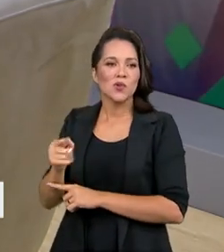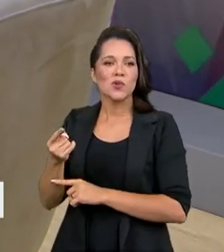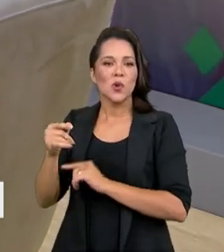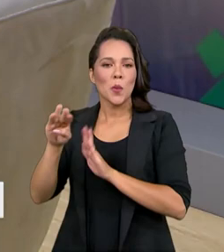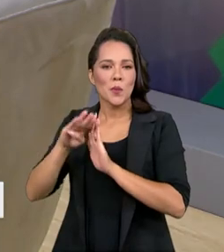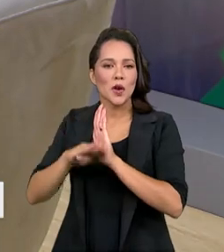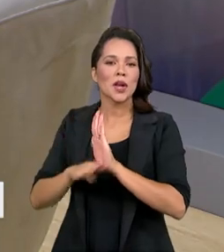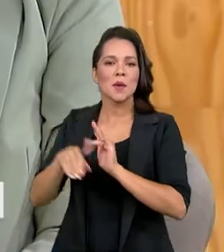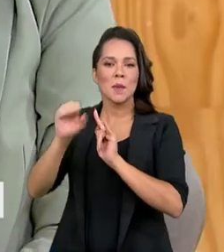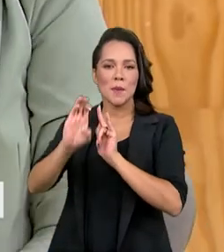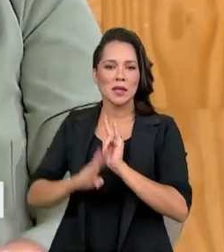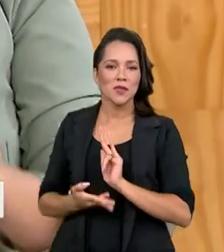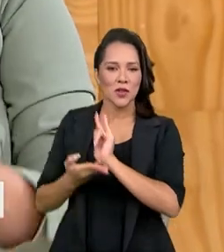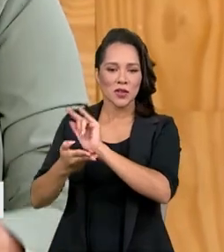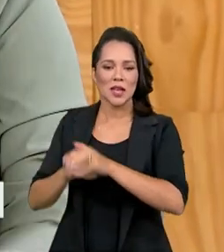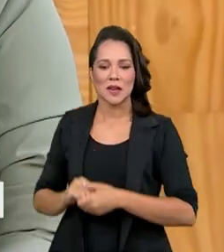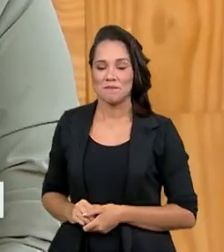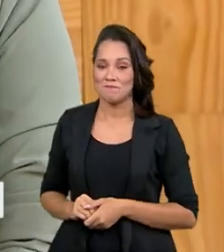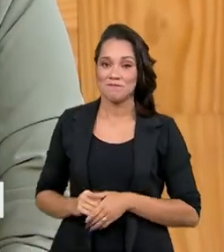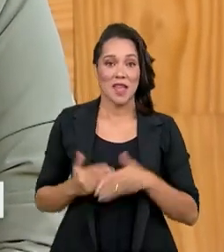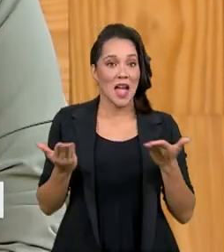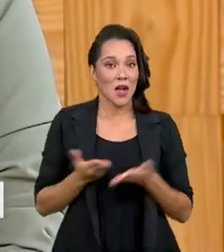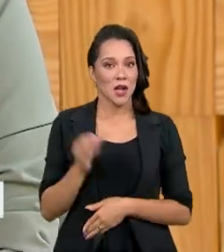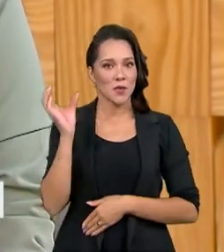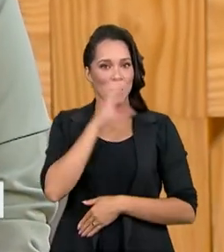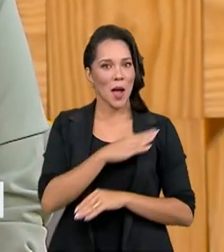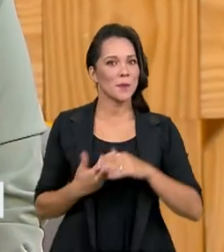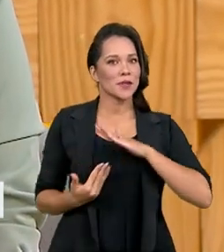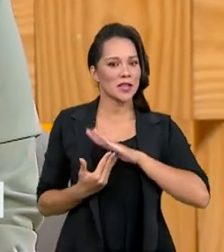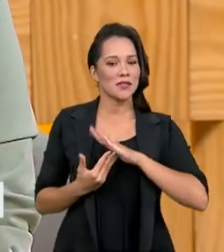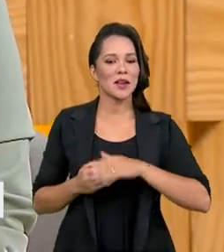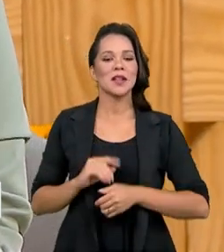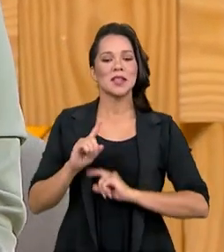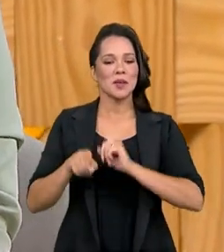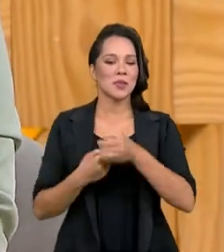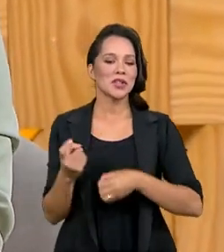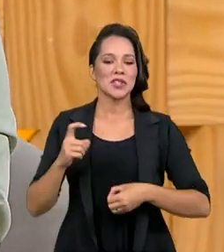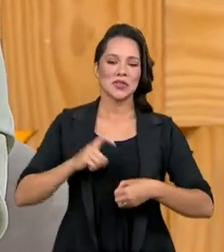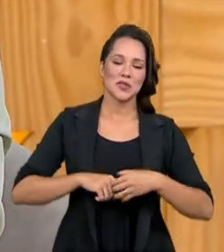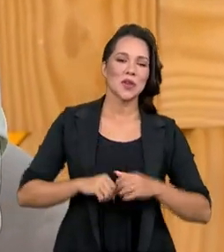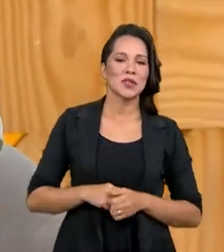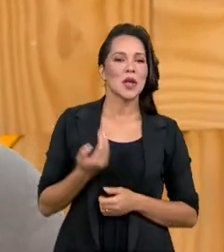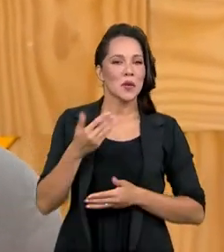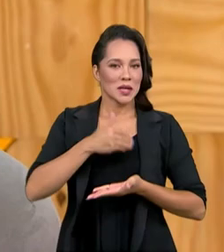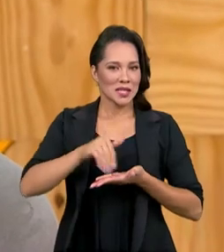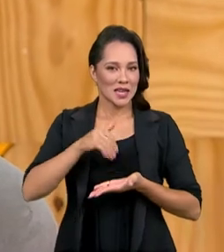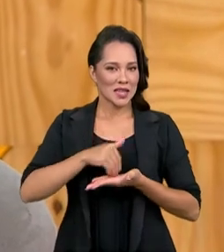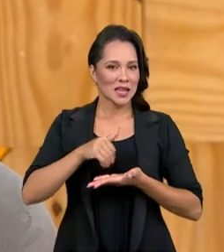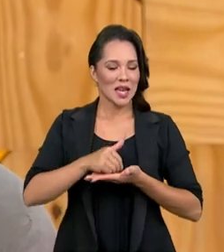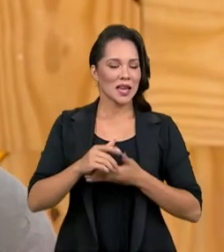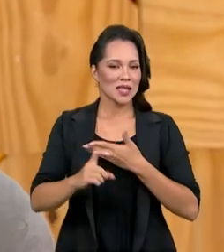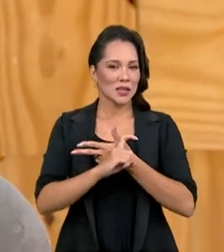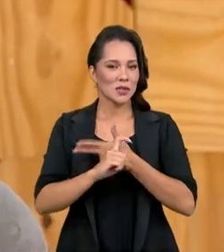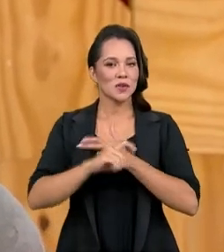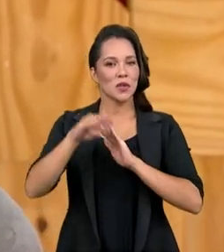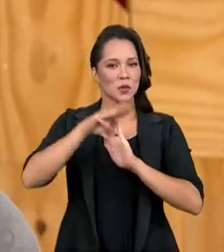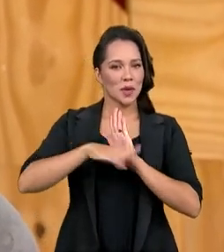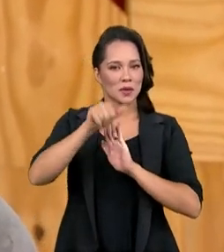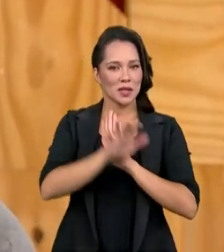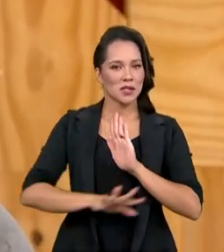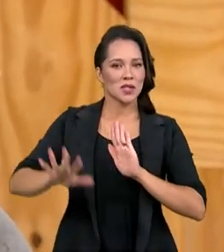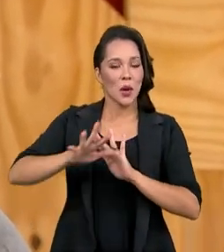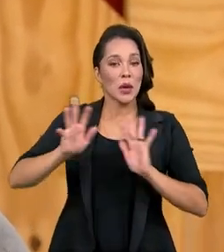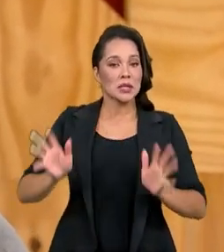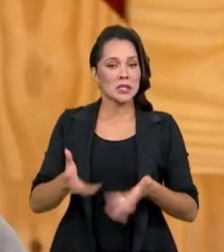Pátria Voluntária. Nós vamos agora para um rápido intervalo, voltamos em instantes com a secretária executiva do Programa Nacional